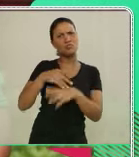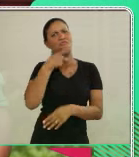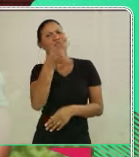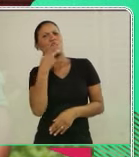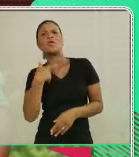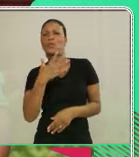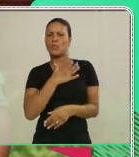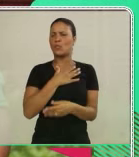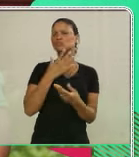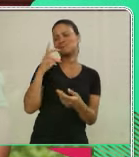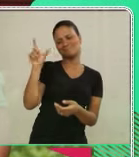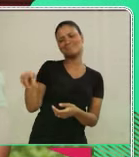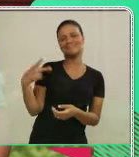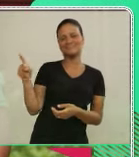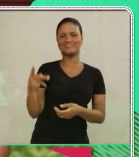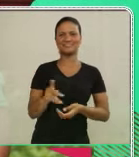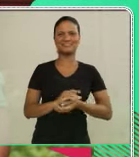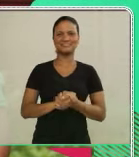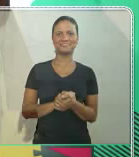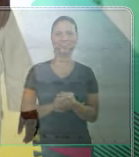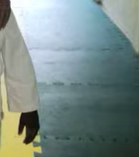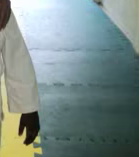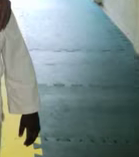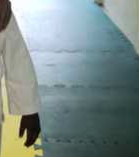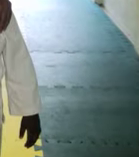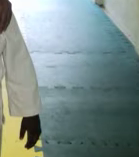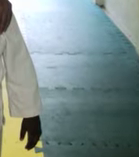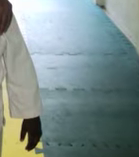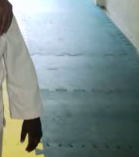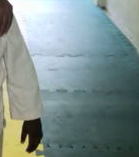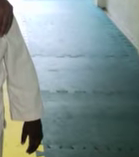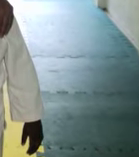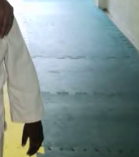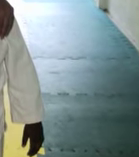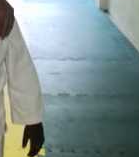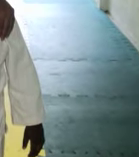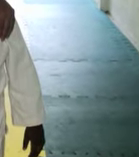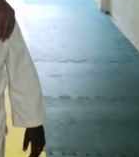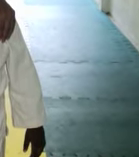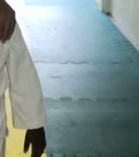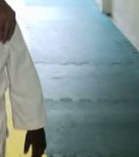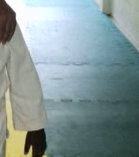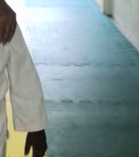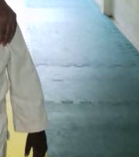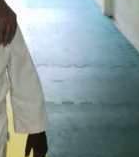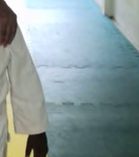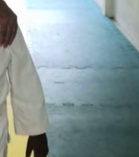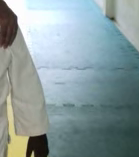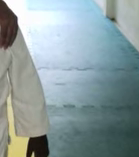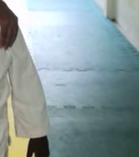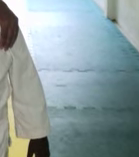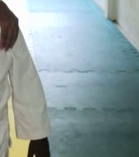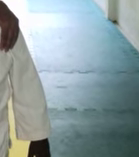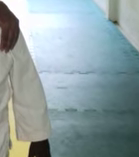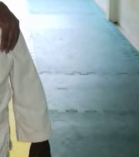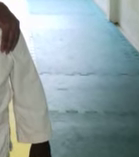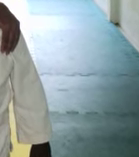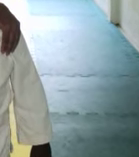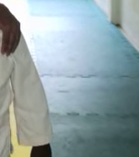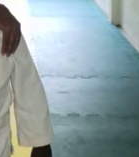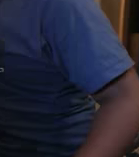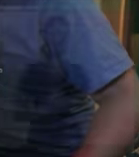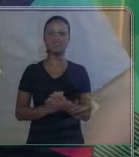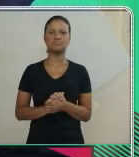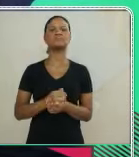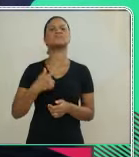pulando. Ele conversa, ele fala. Eu gosto muito disso nele. De que modo, Tiago e seu professor posam para a